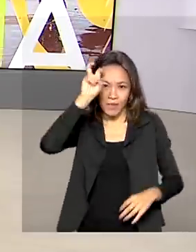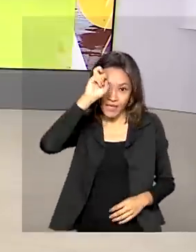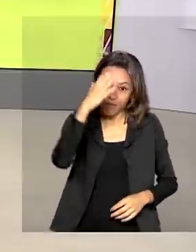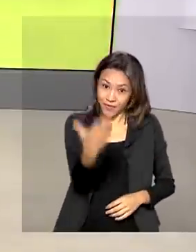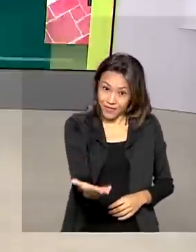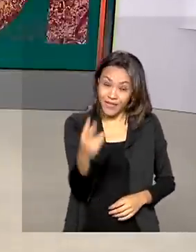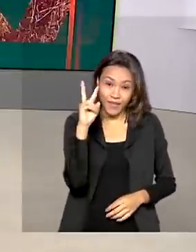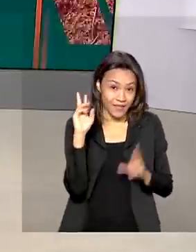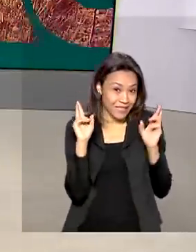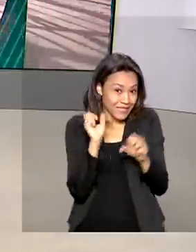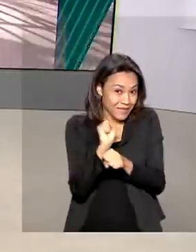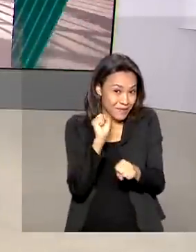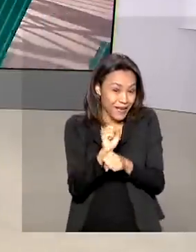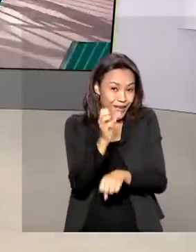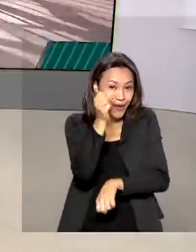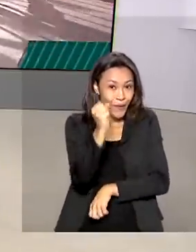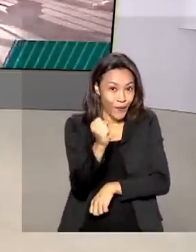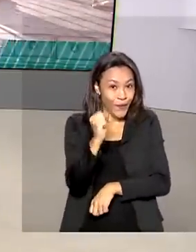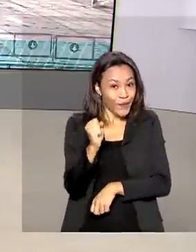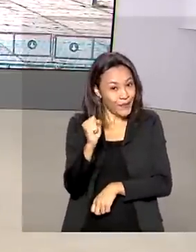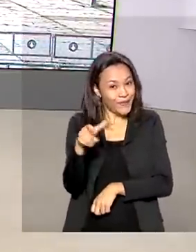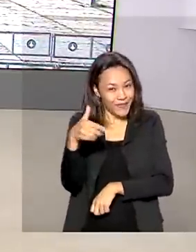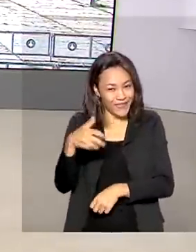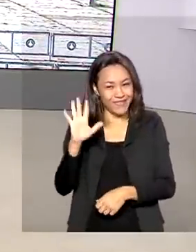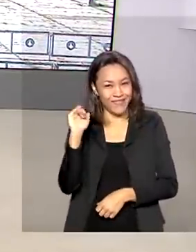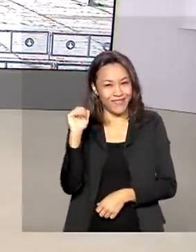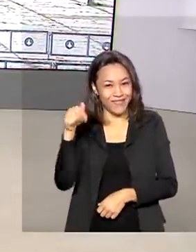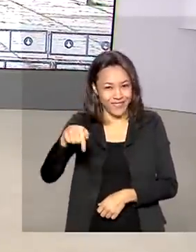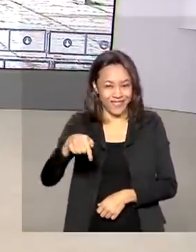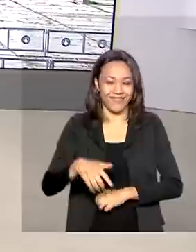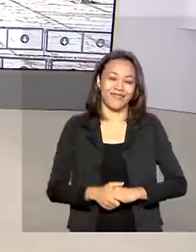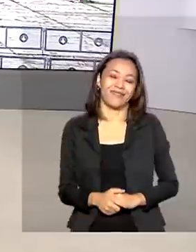você. espero às 8 horas aqui no Brasil em Dia. Tchau, tchau.